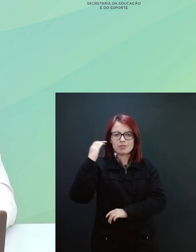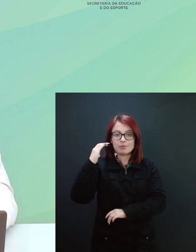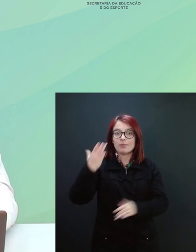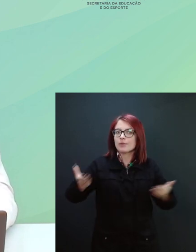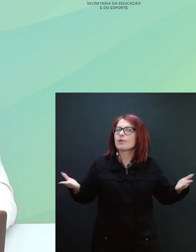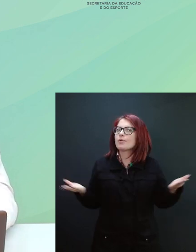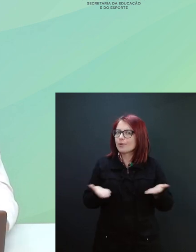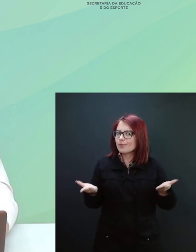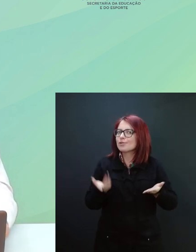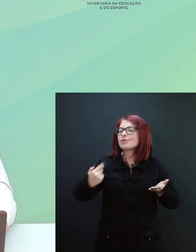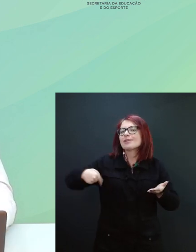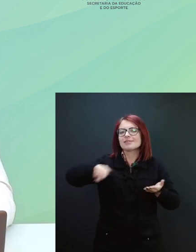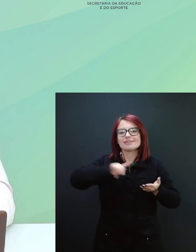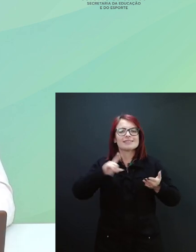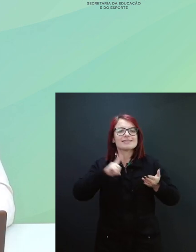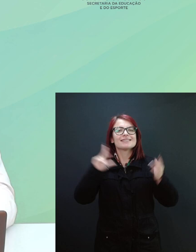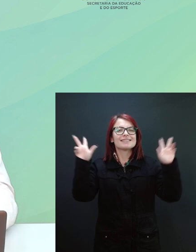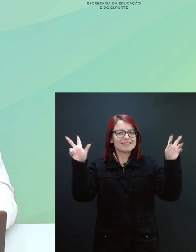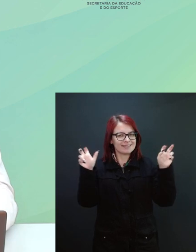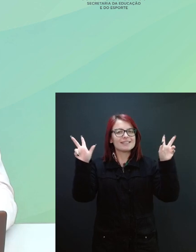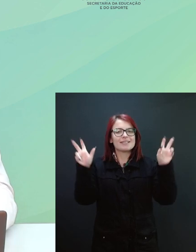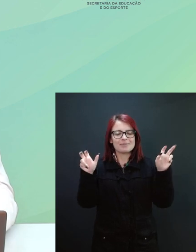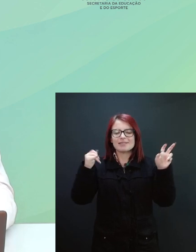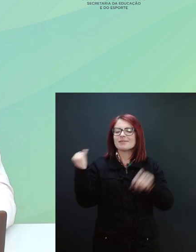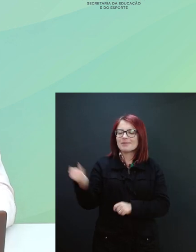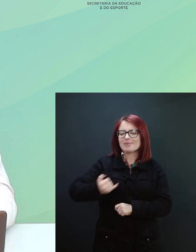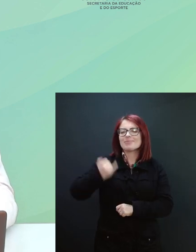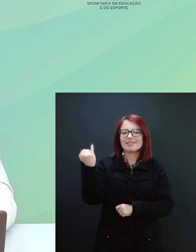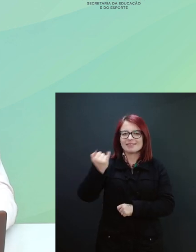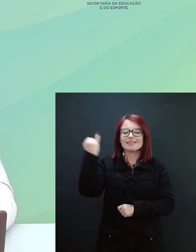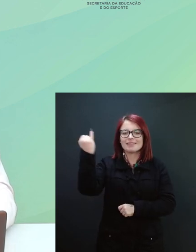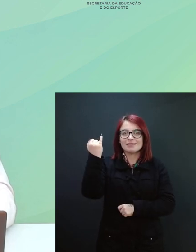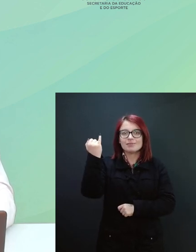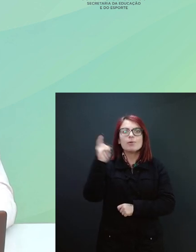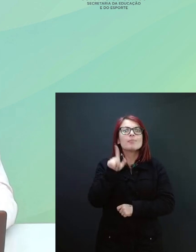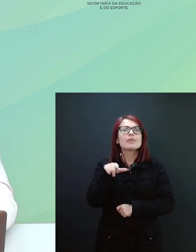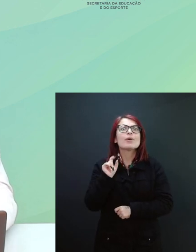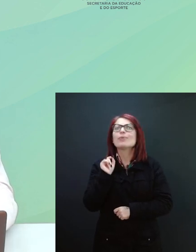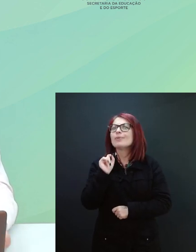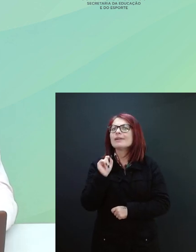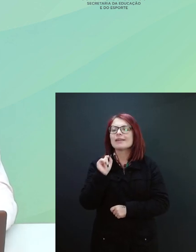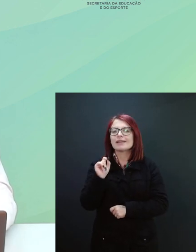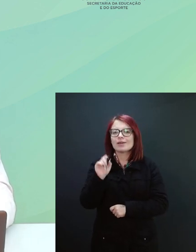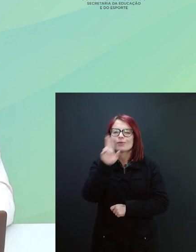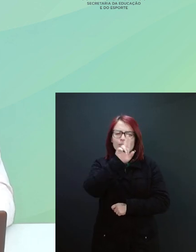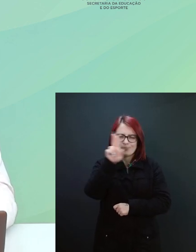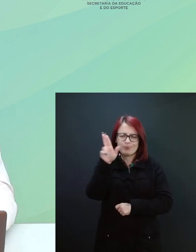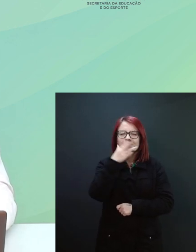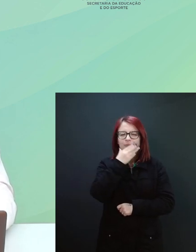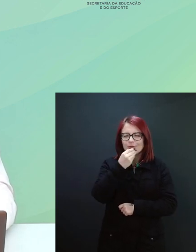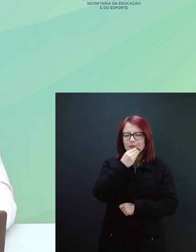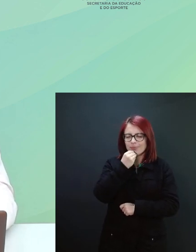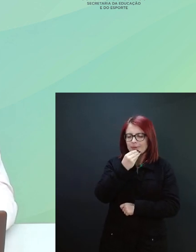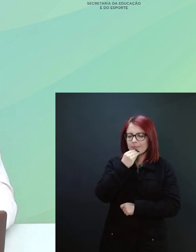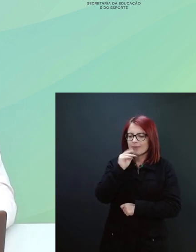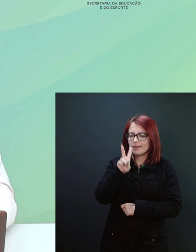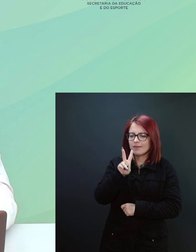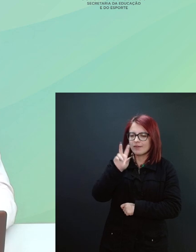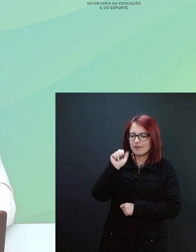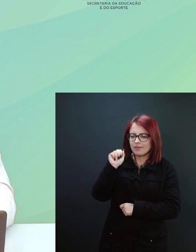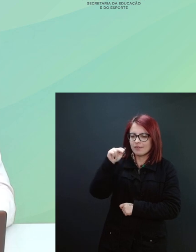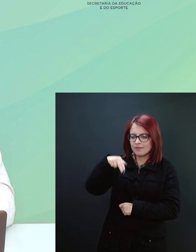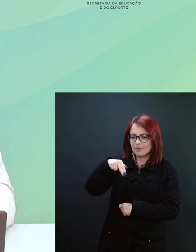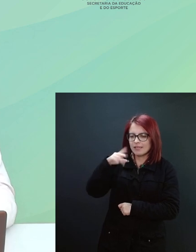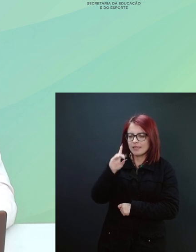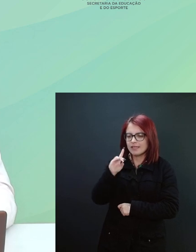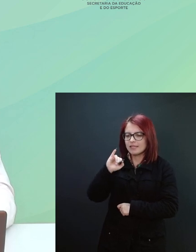uma temática muito importante que vem a ser a abordagem de Van Dyck e também iremos dar